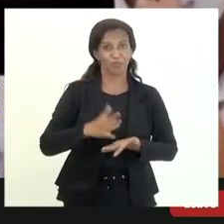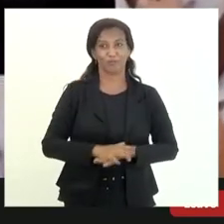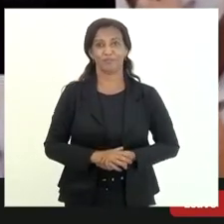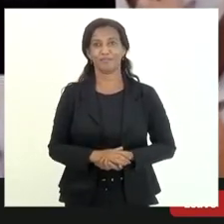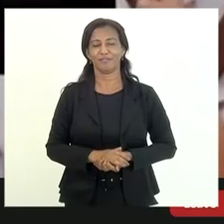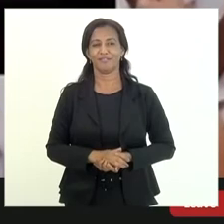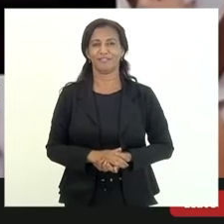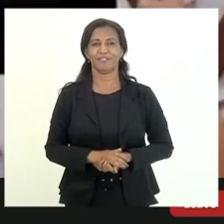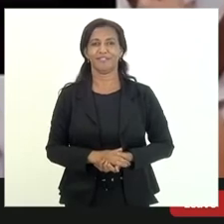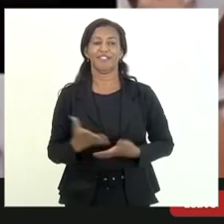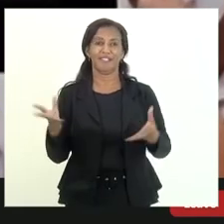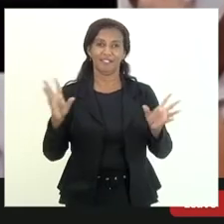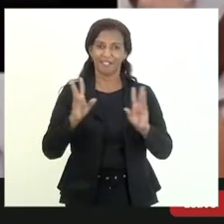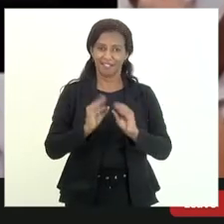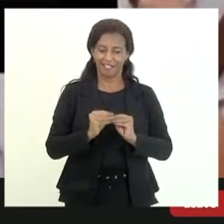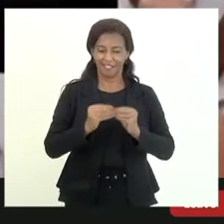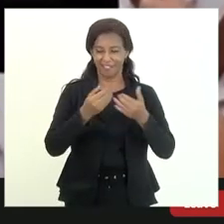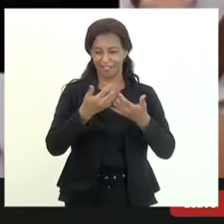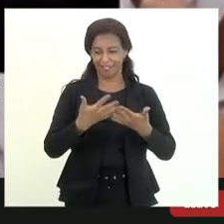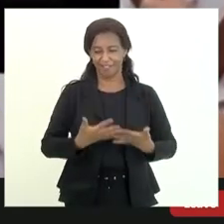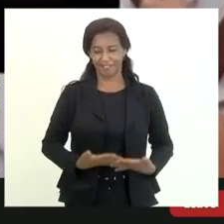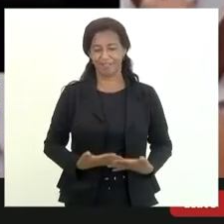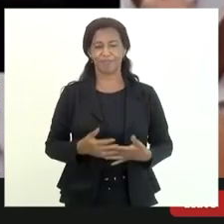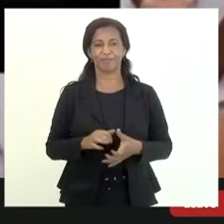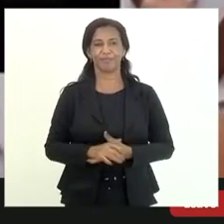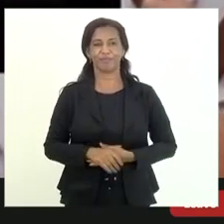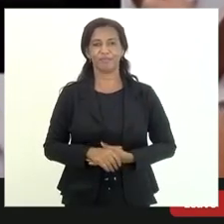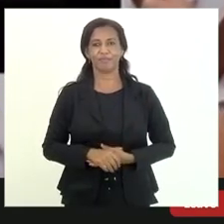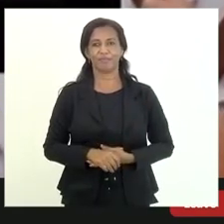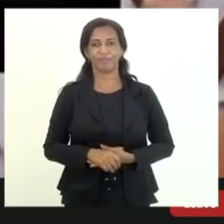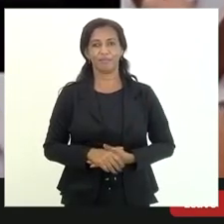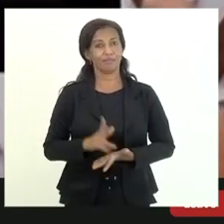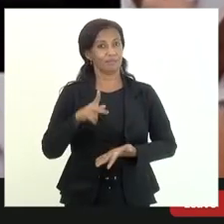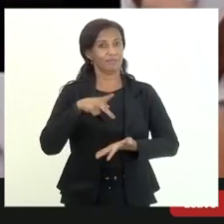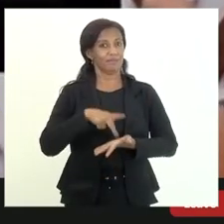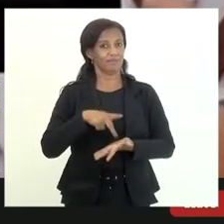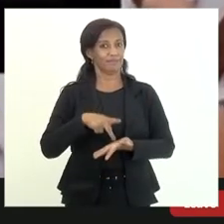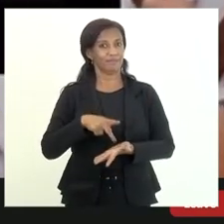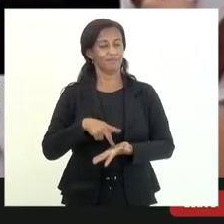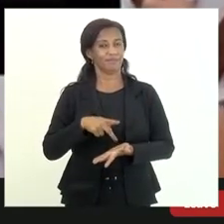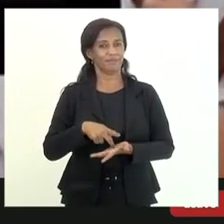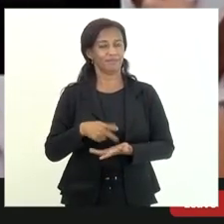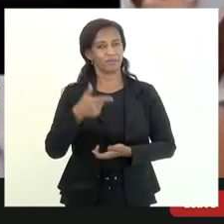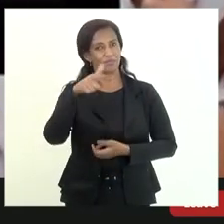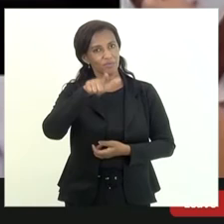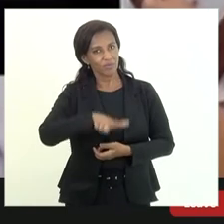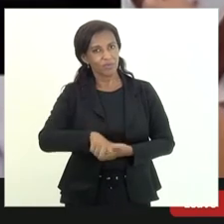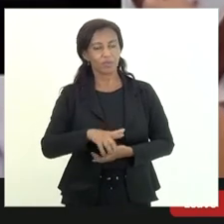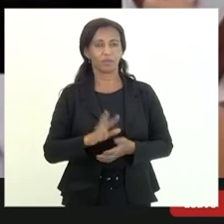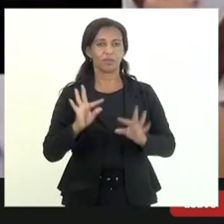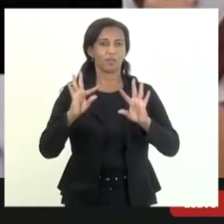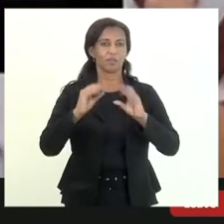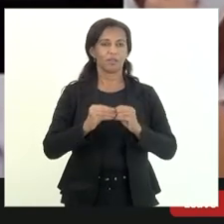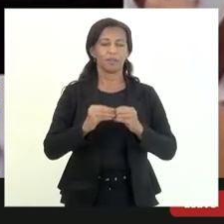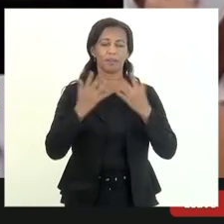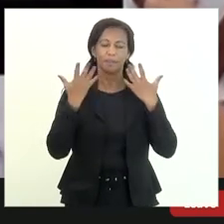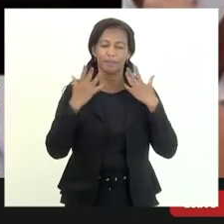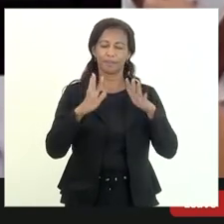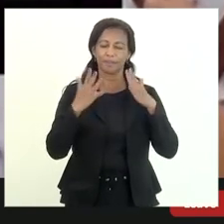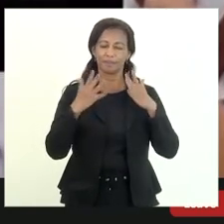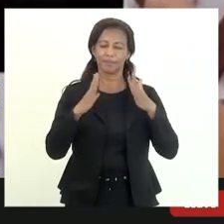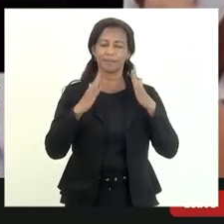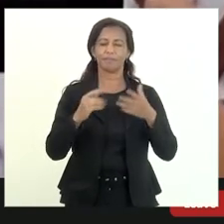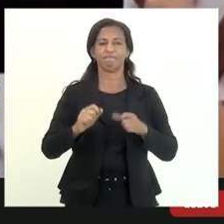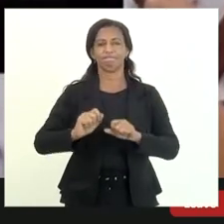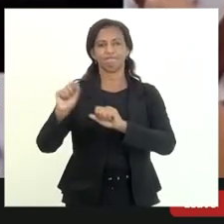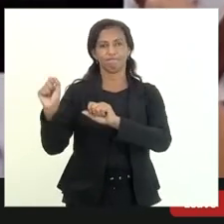eram essas as considerações que eu gostaria de fazer e realmente mais uma vez eu quero terminar elogiando as